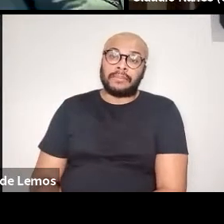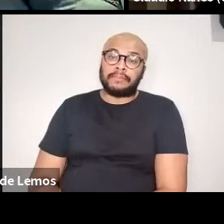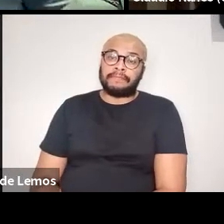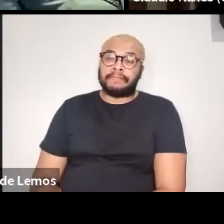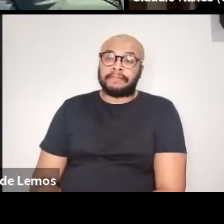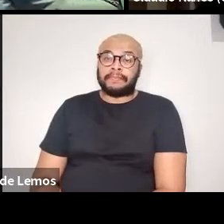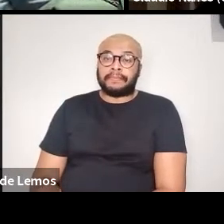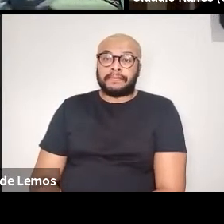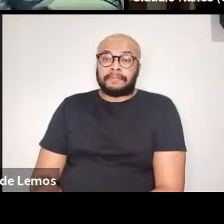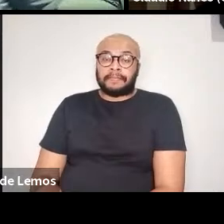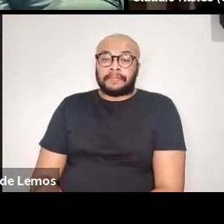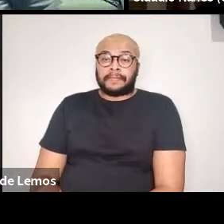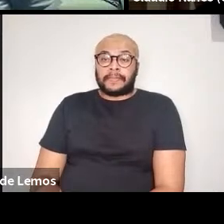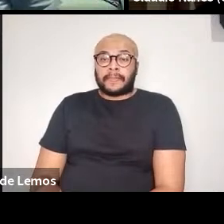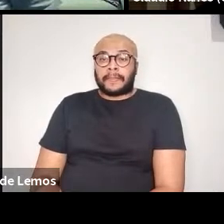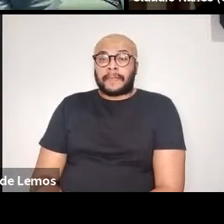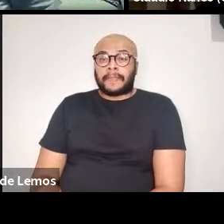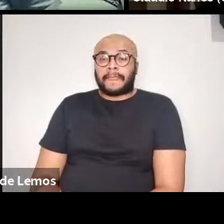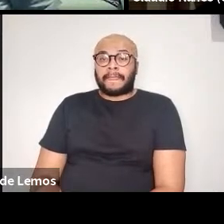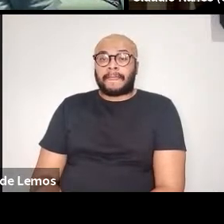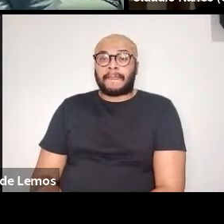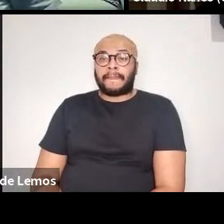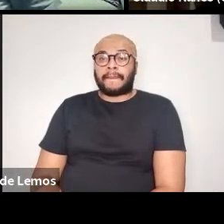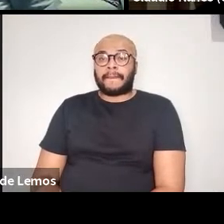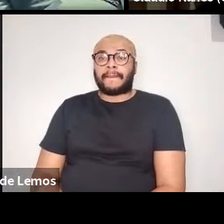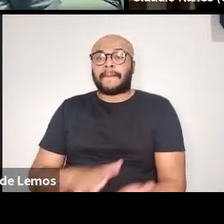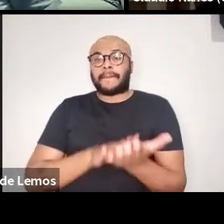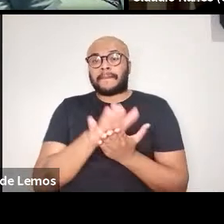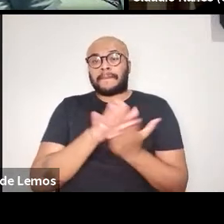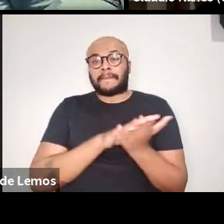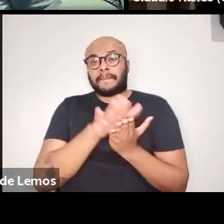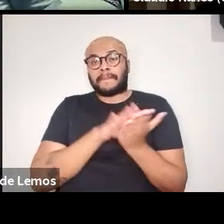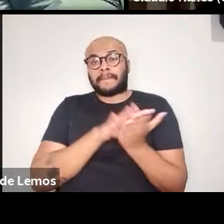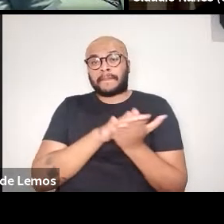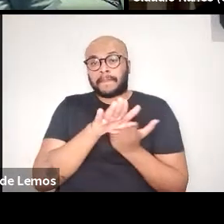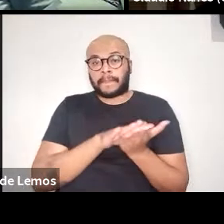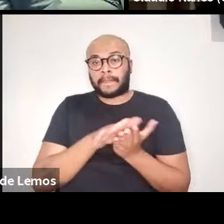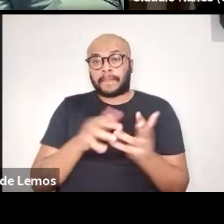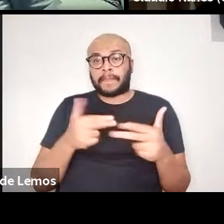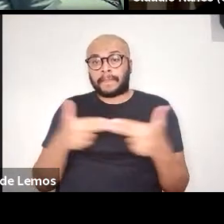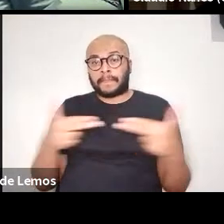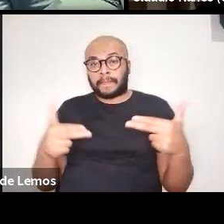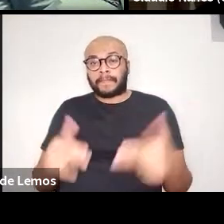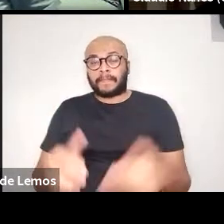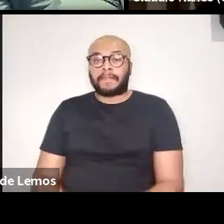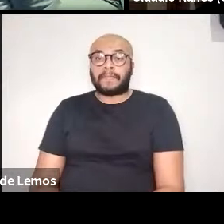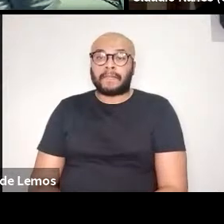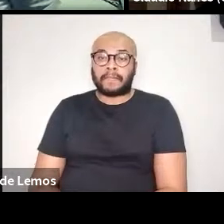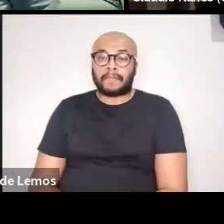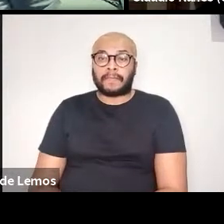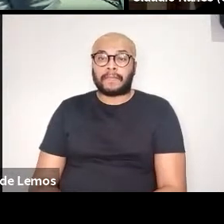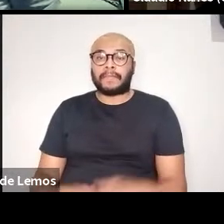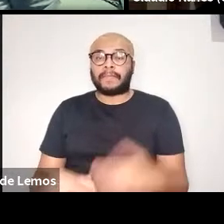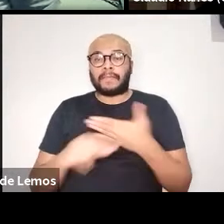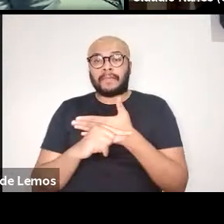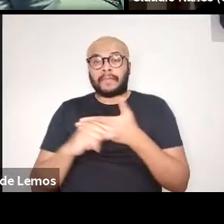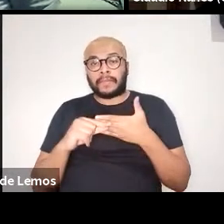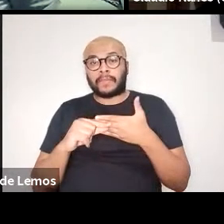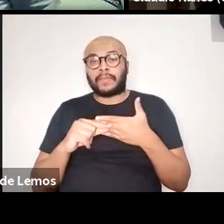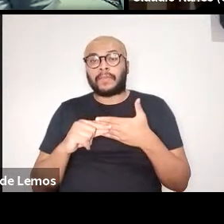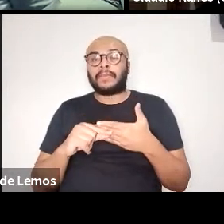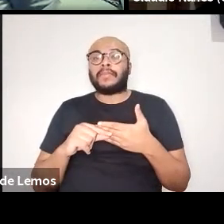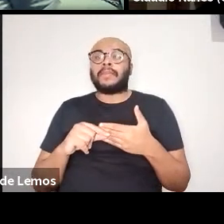tranquilamente. Publicamos muitas vezes, sobretudo quando os autores e as autoras são bilingües